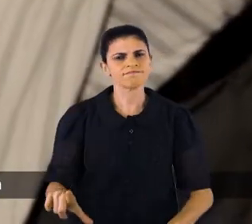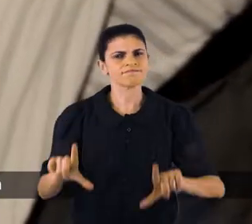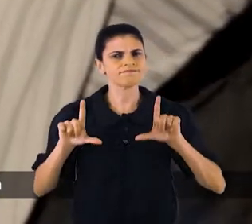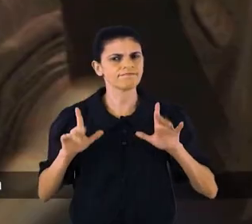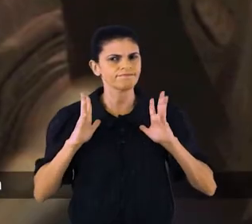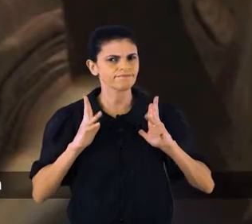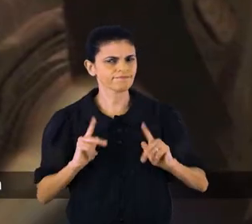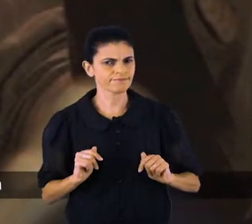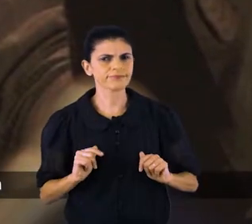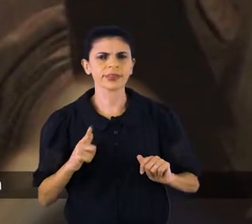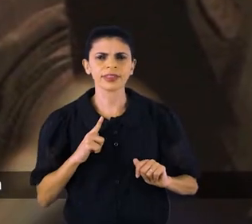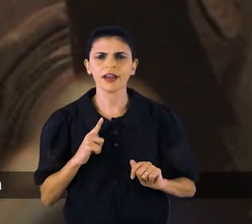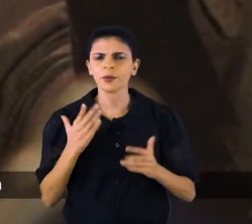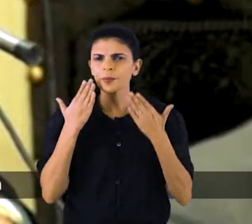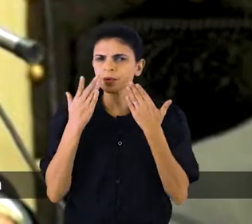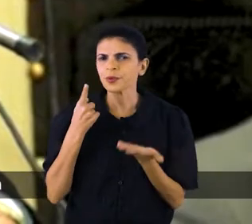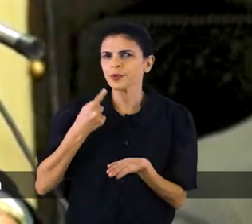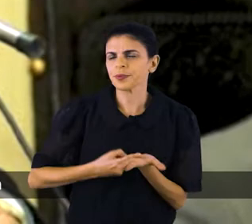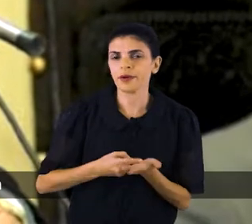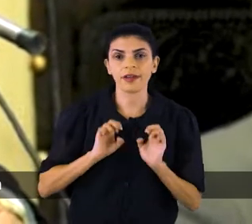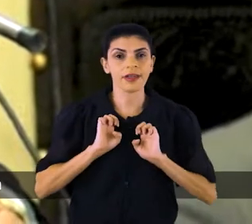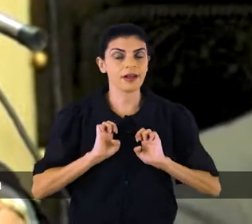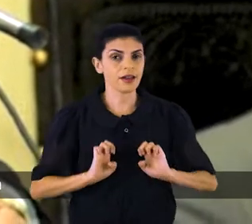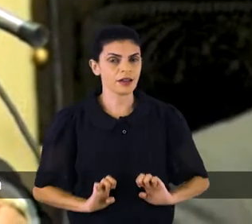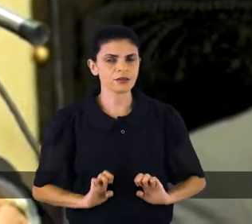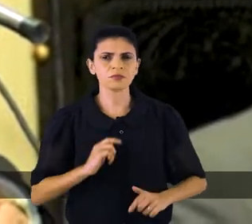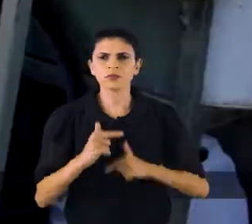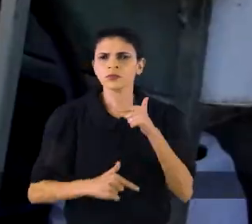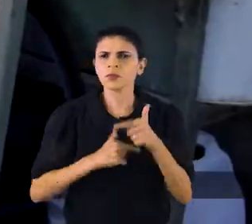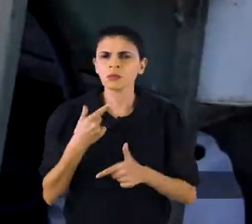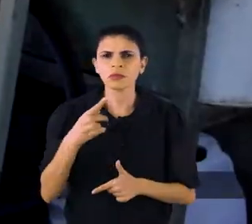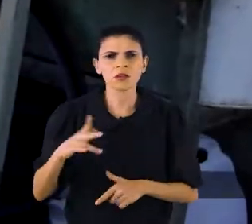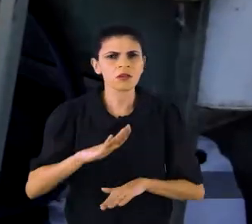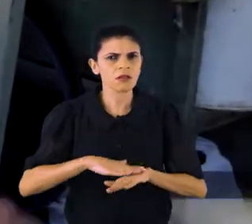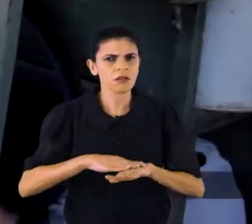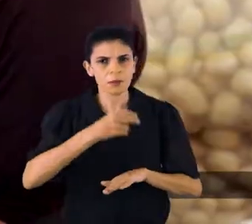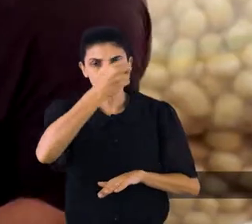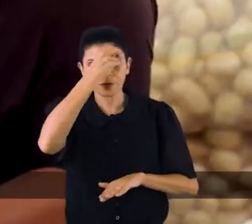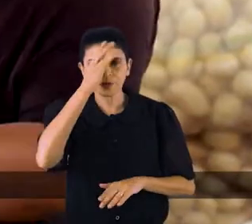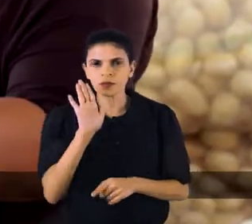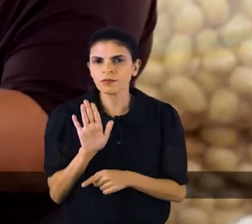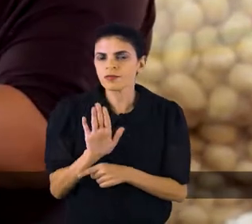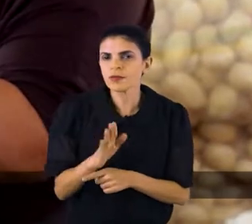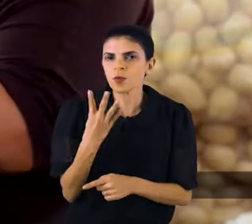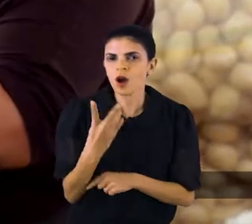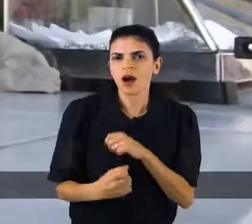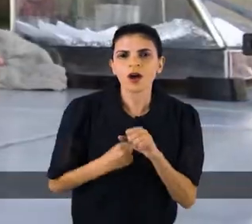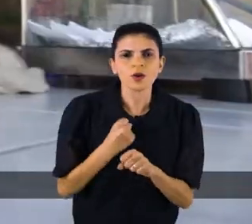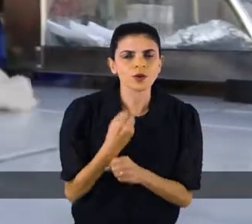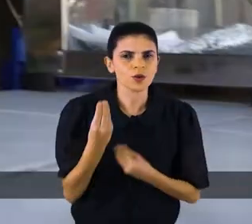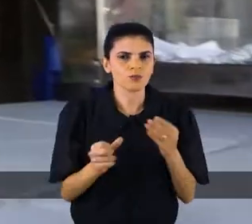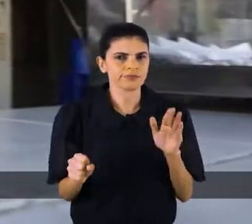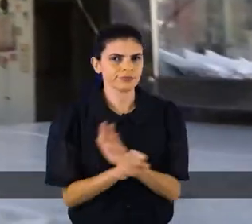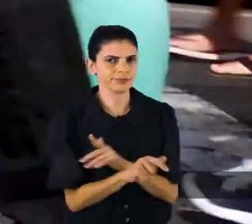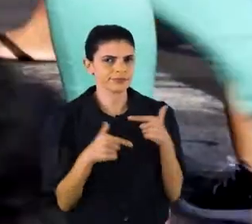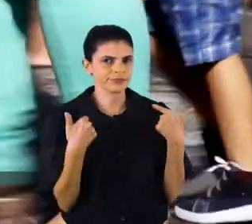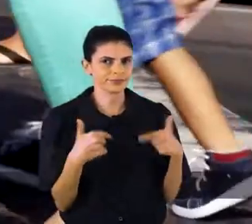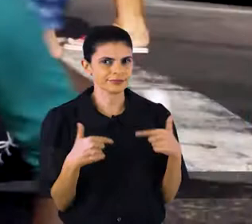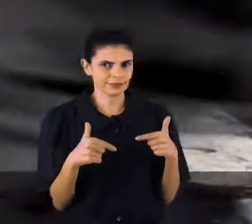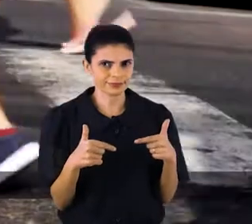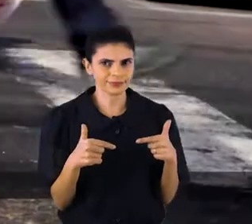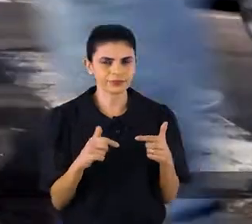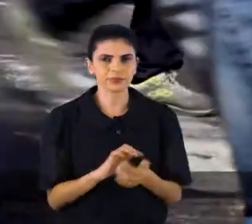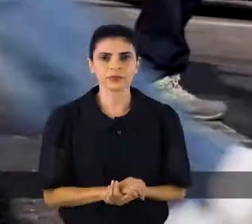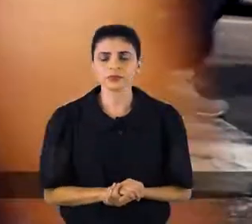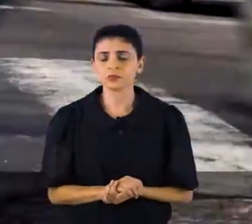ficha limpa. Tem compromisso com a ética e a transparência. E tem um programa de governo para trazer para Duque de Caxias mais